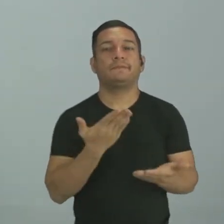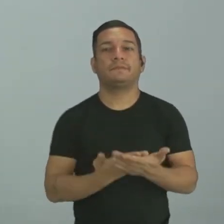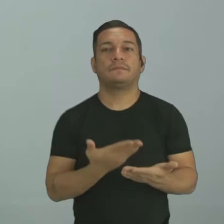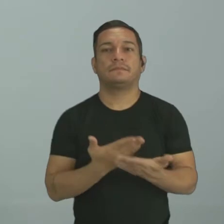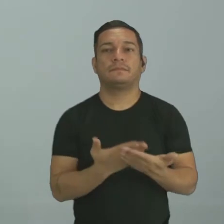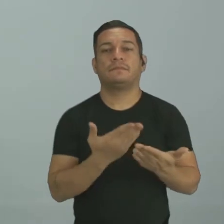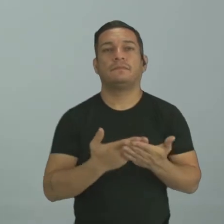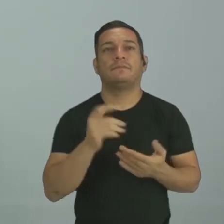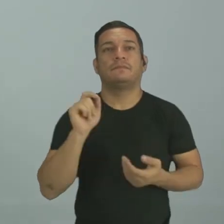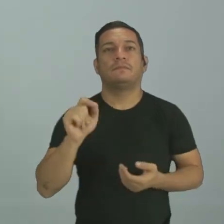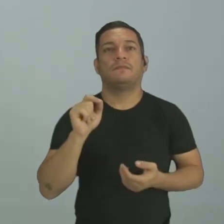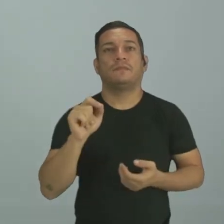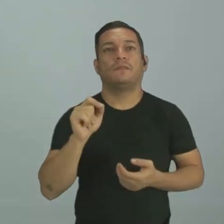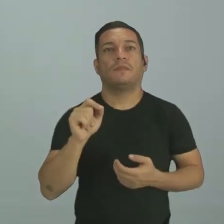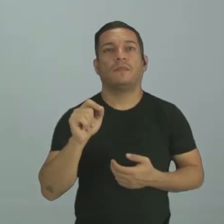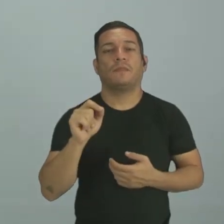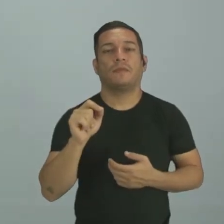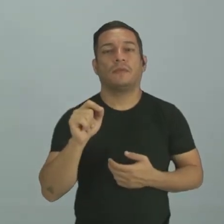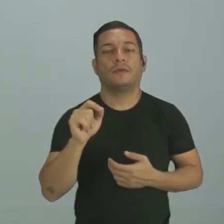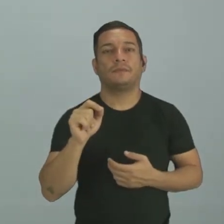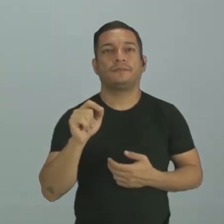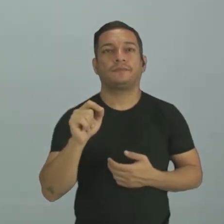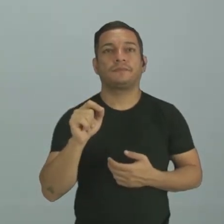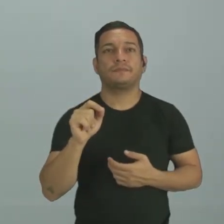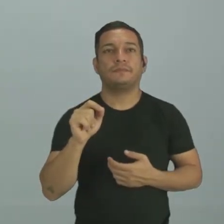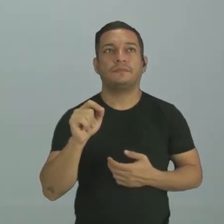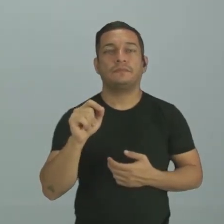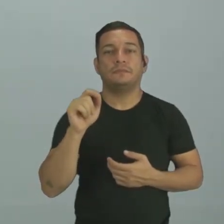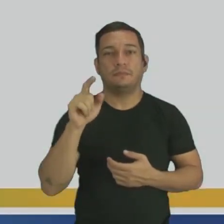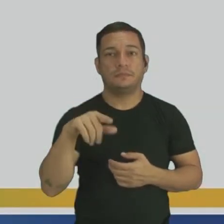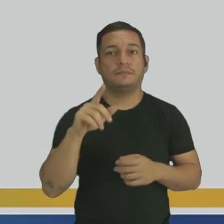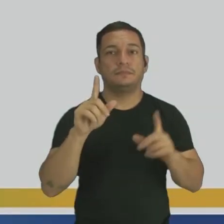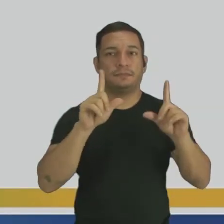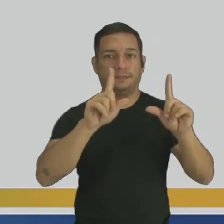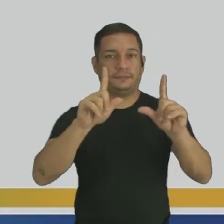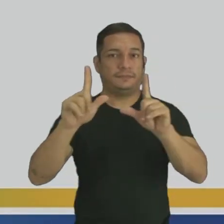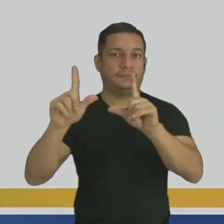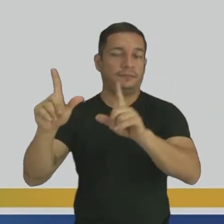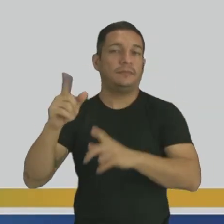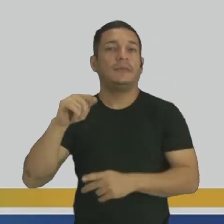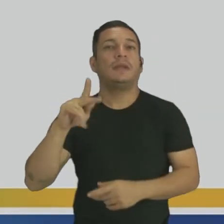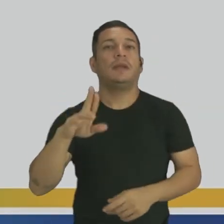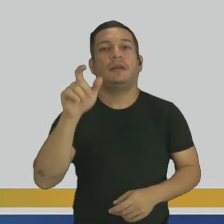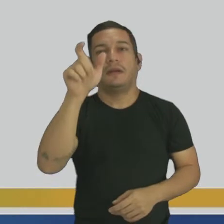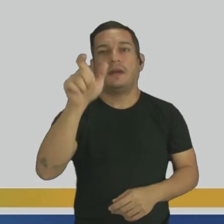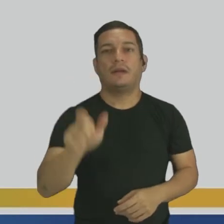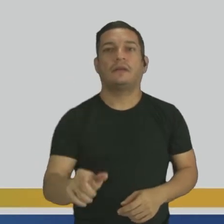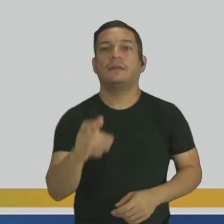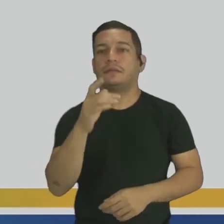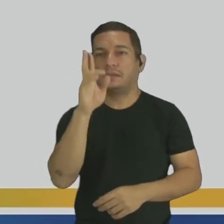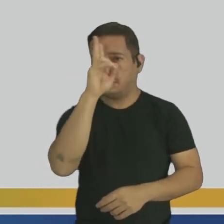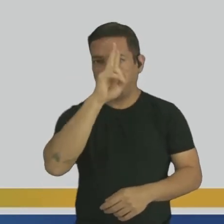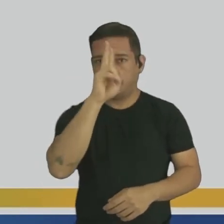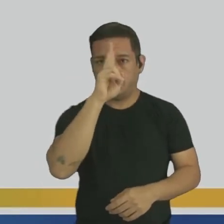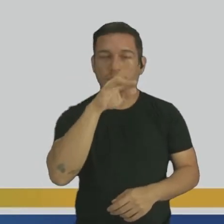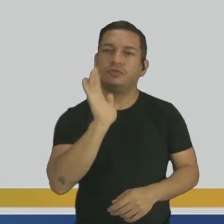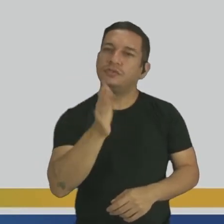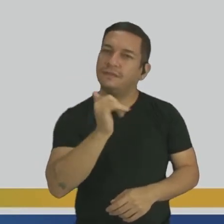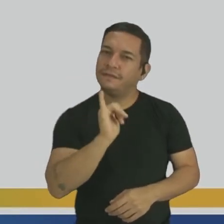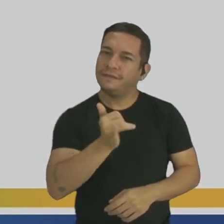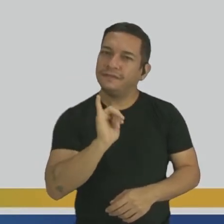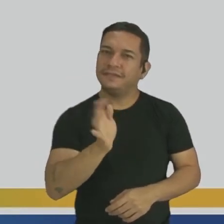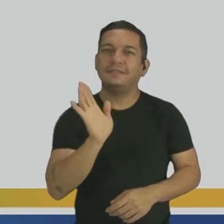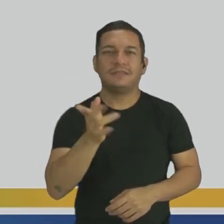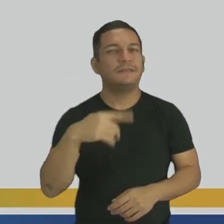um pouquinho sobre essa tirinha. Quem é a personagem dessa história? Eu até já falei,